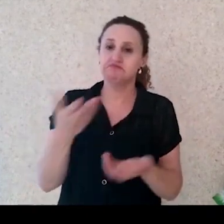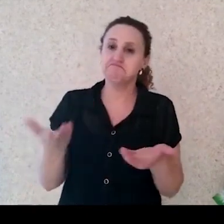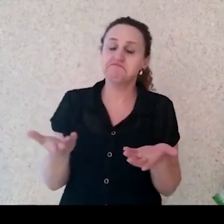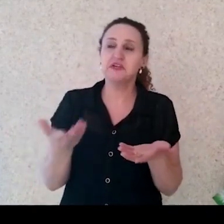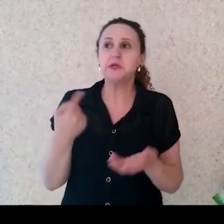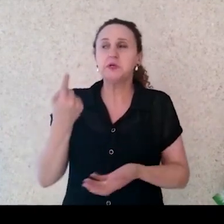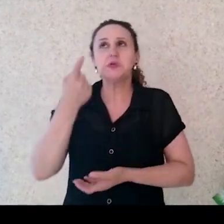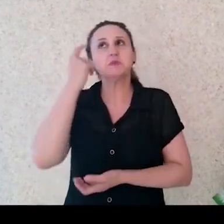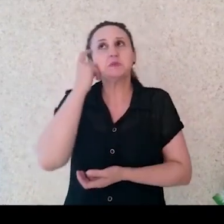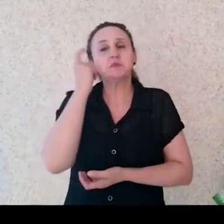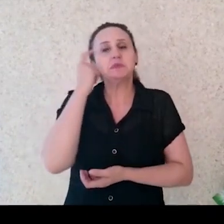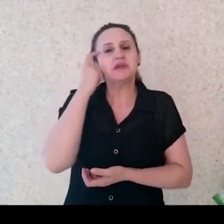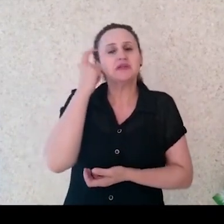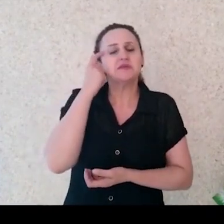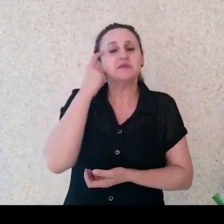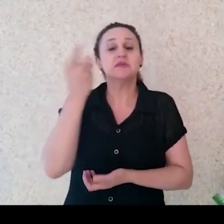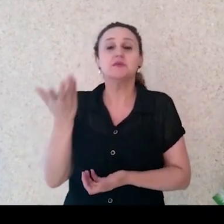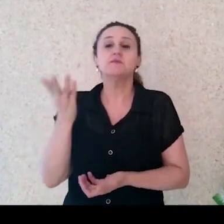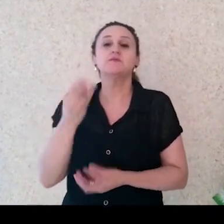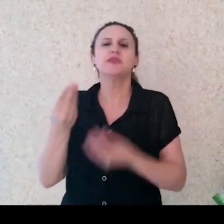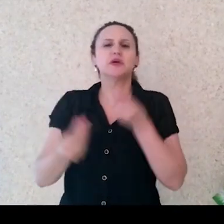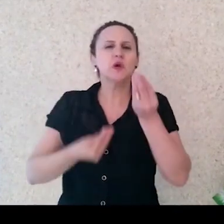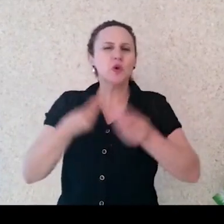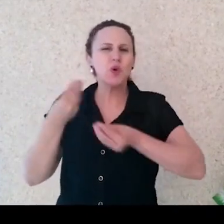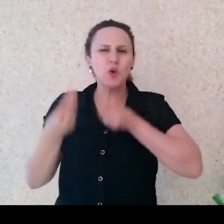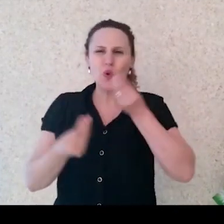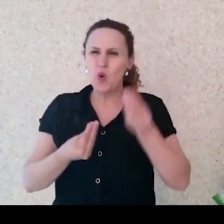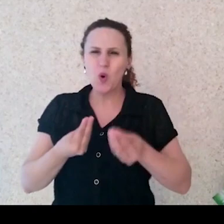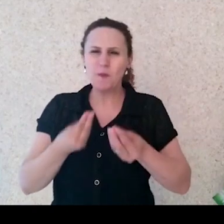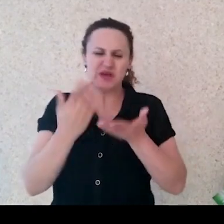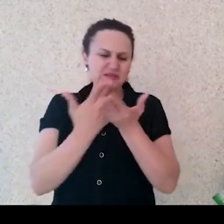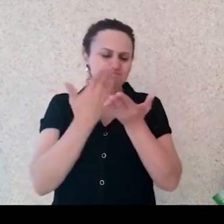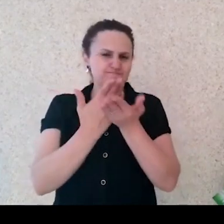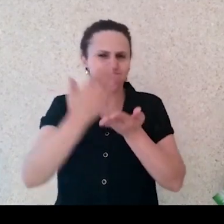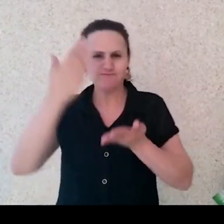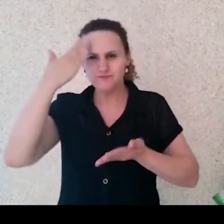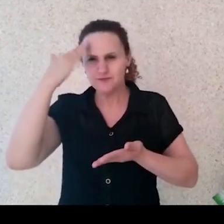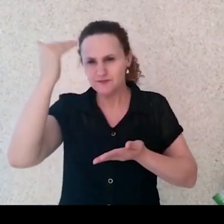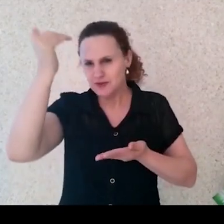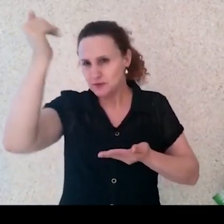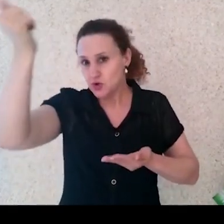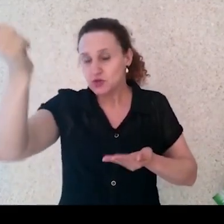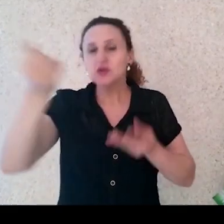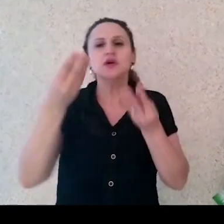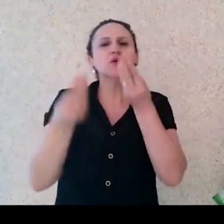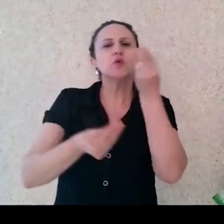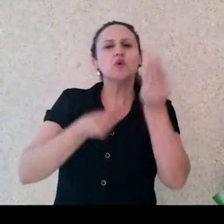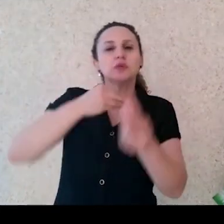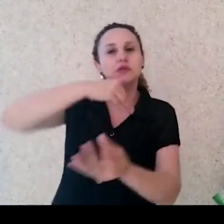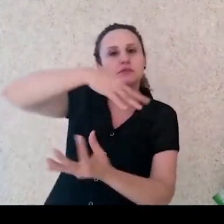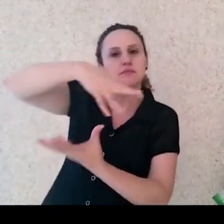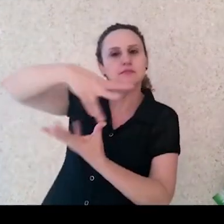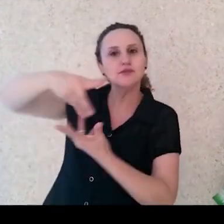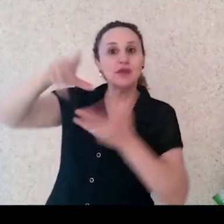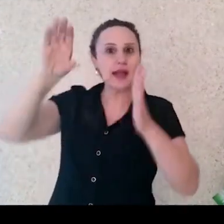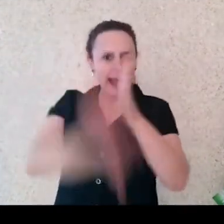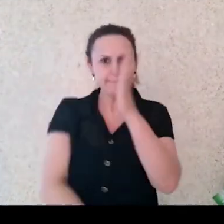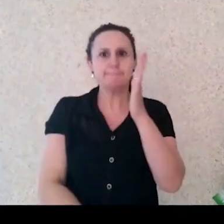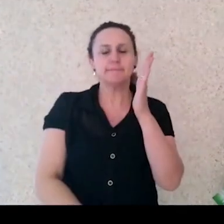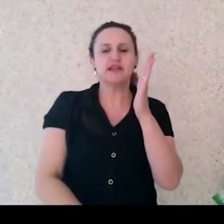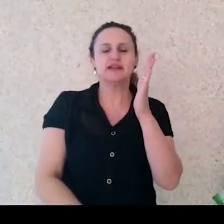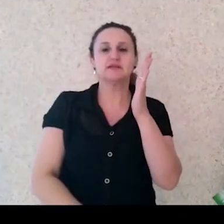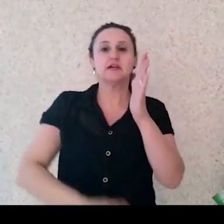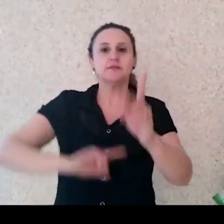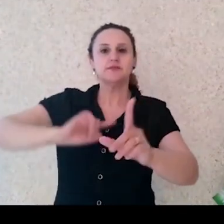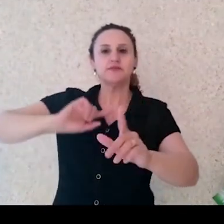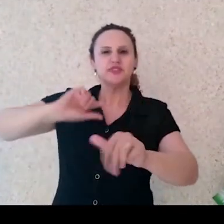Quando a gente pensa nessa questão de como os bestsellers vendem, como o nosso mundo capitalista transforma tudo em produto e como a escola não